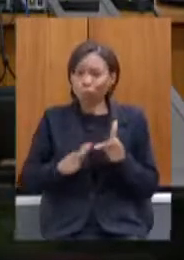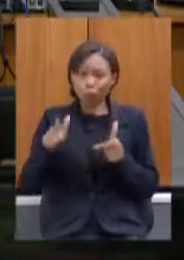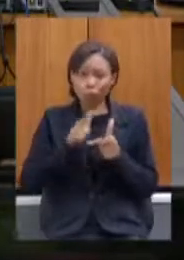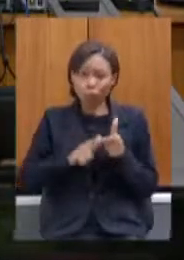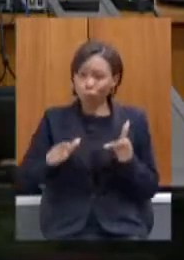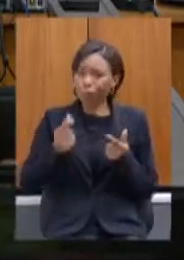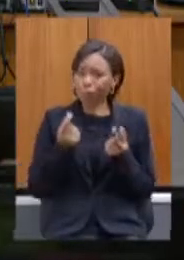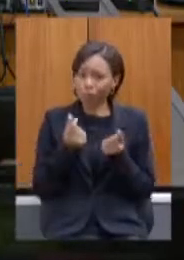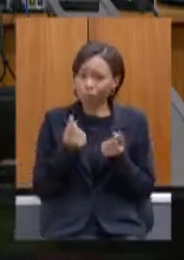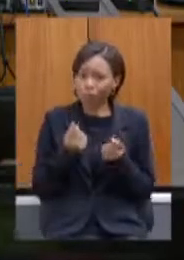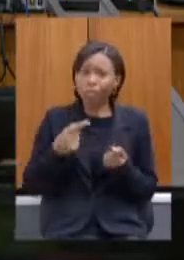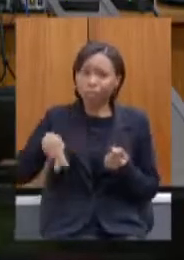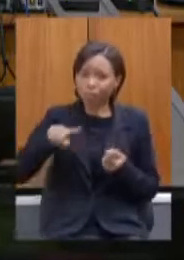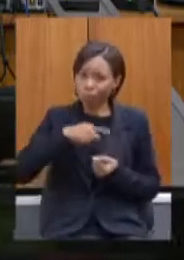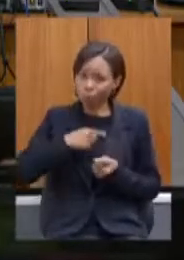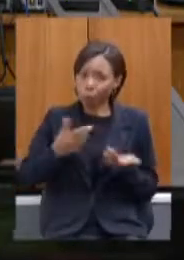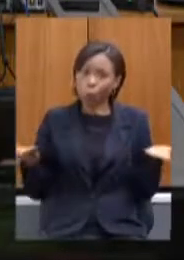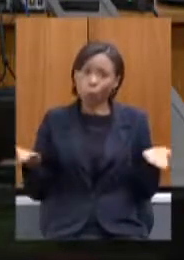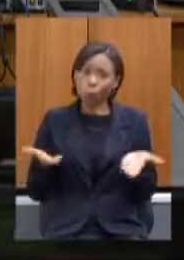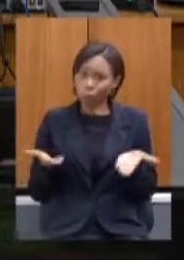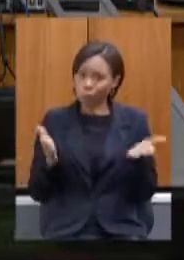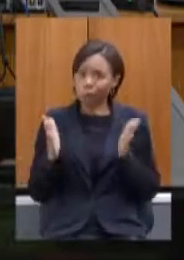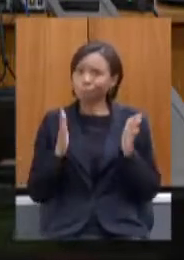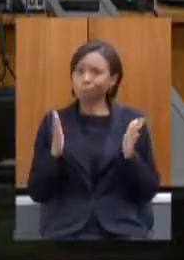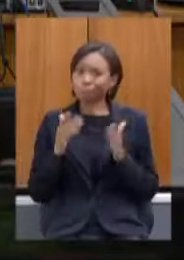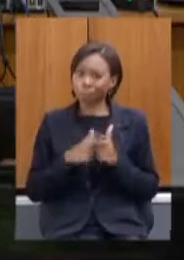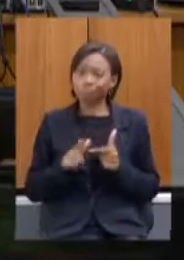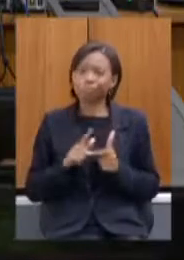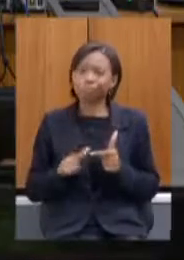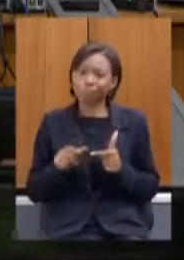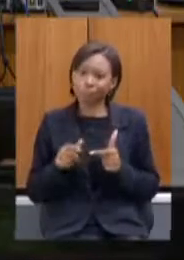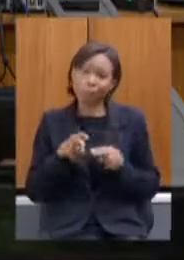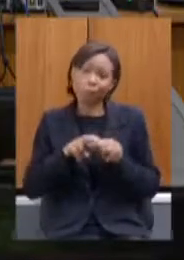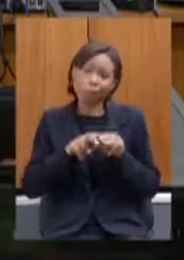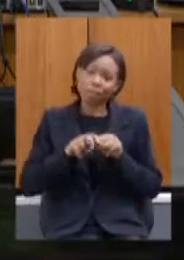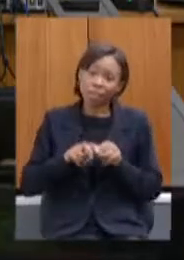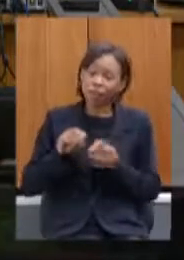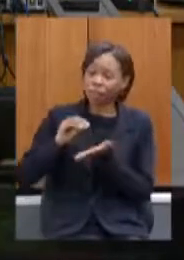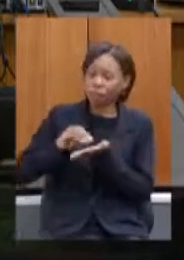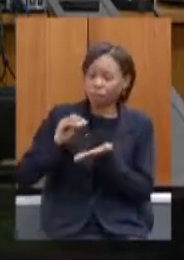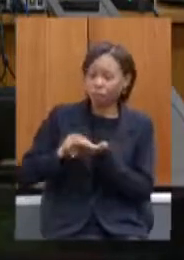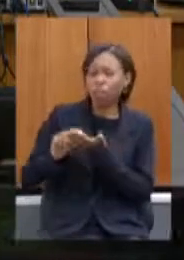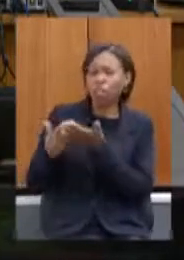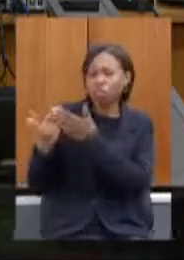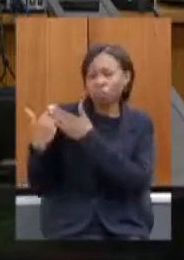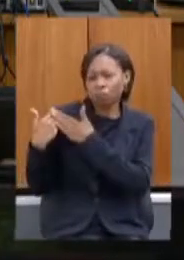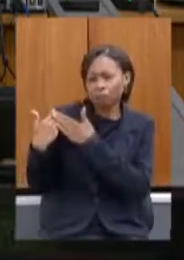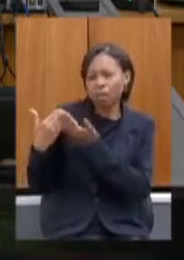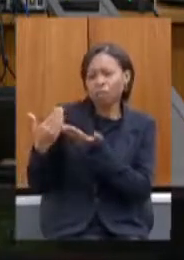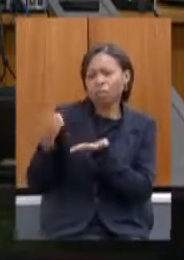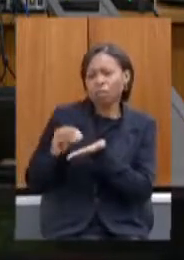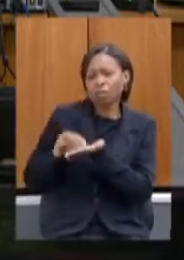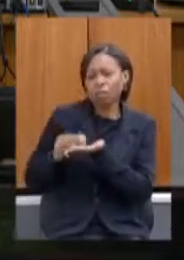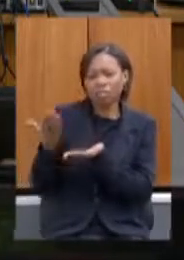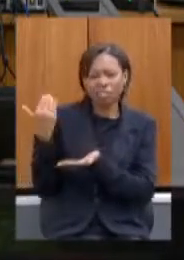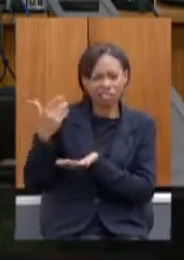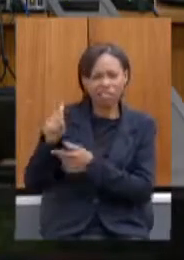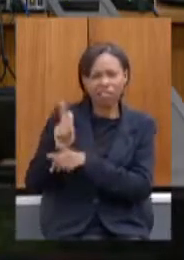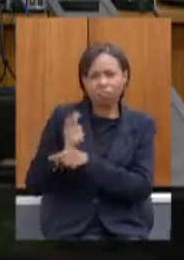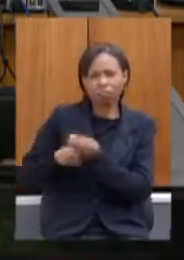fruto de certas irresponsabilidades de gestões ou de gestão passada enfim